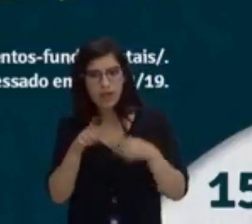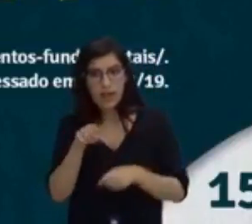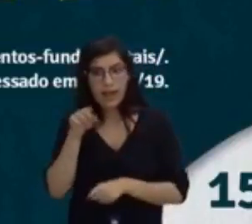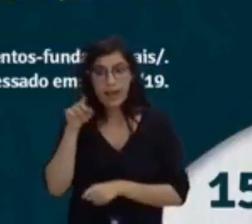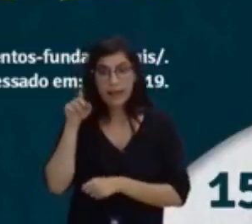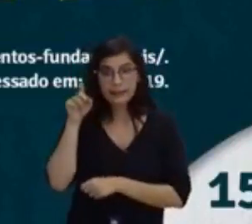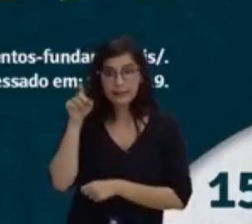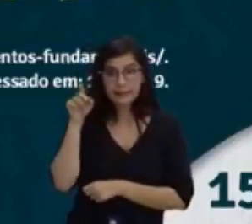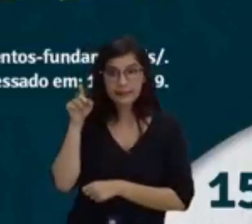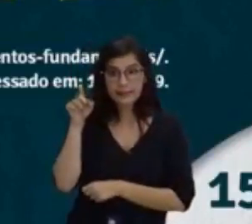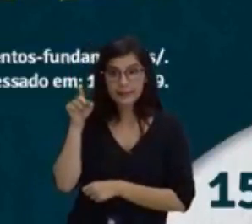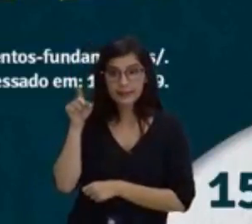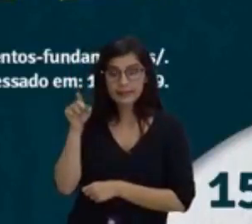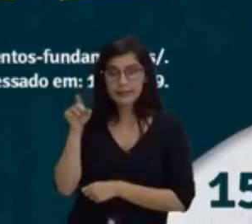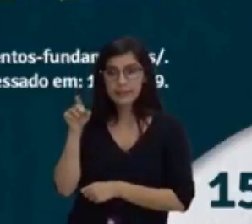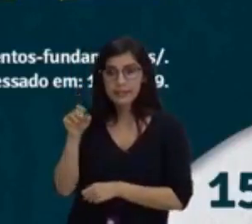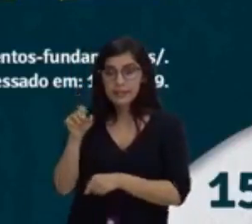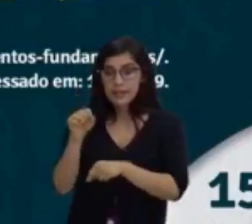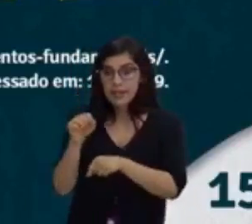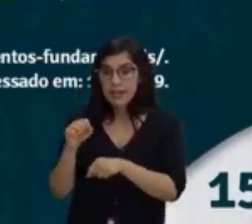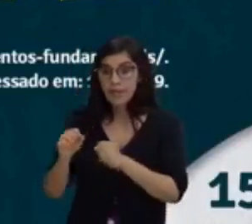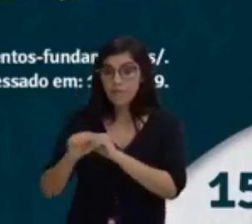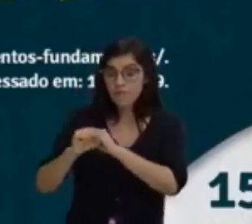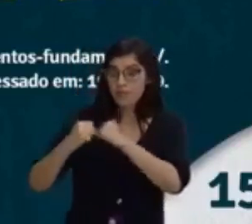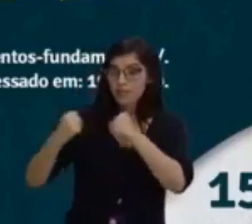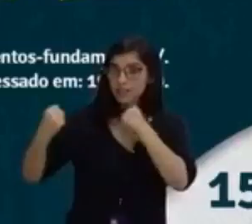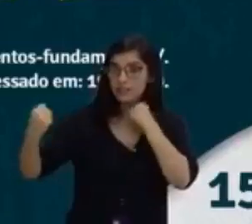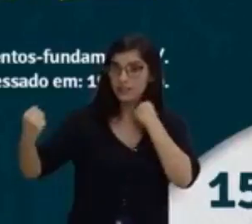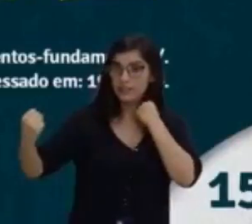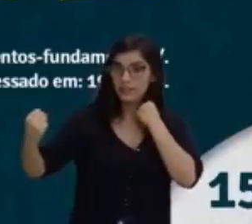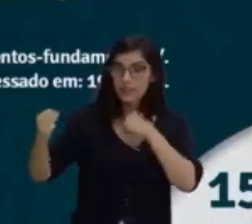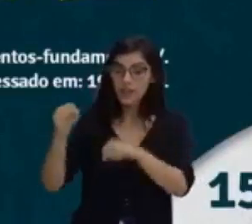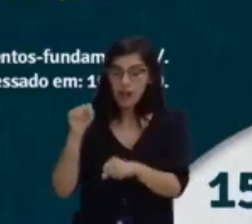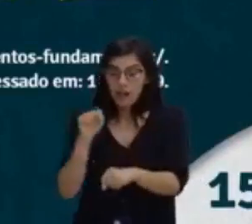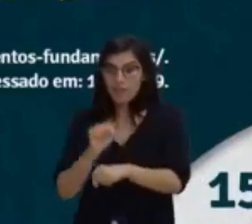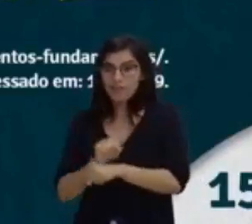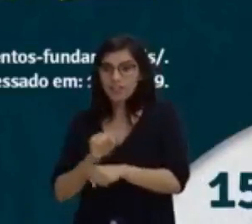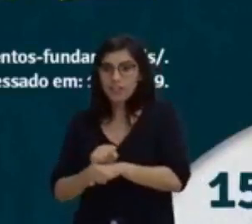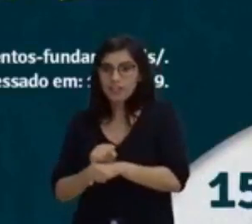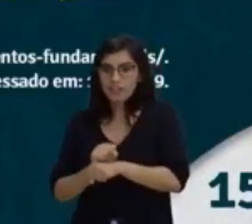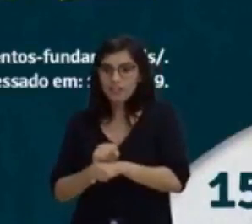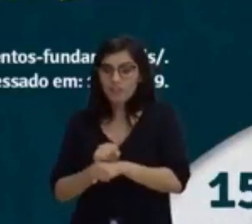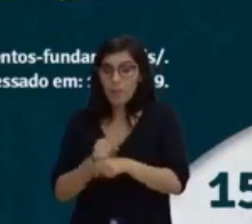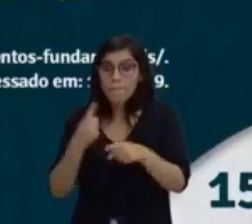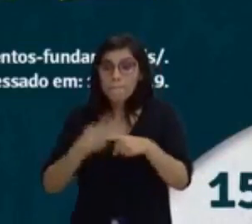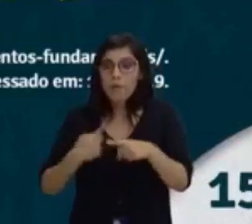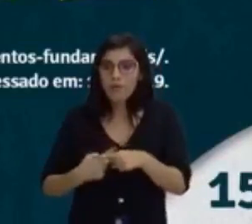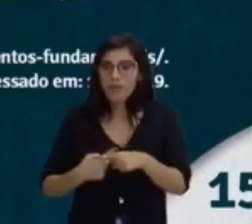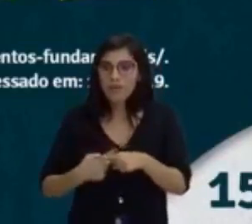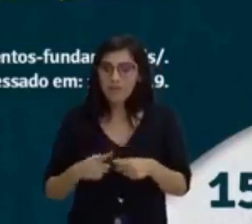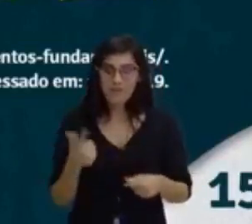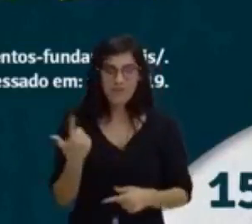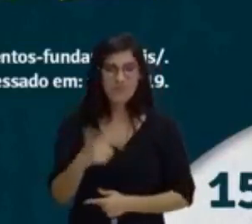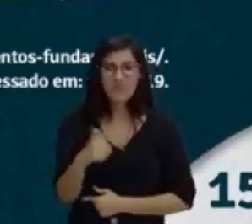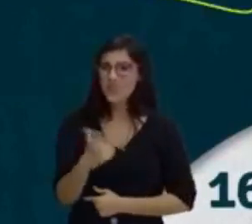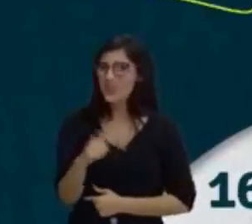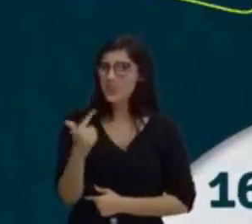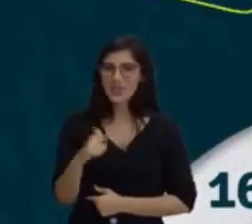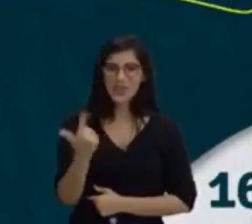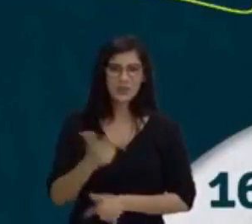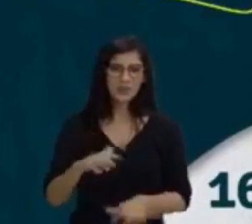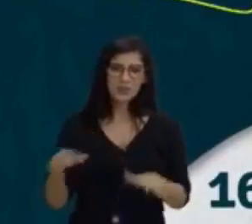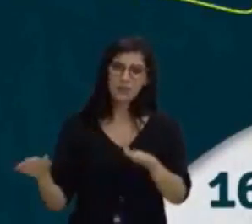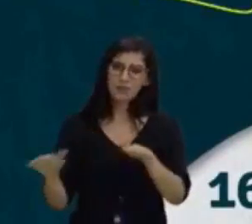Resistência estática. Se ele estivesse fazendo movimento de apoio, ou seja, flexão de braço, seria